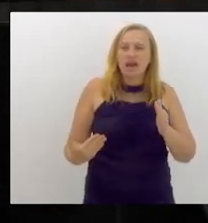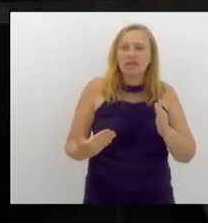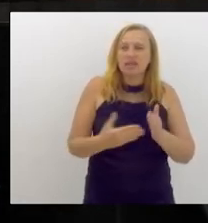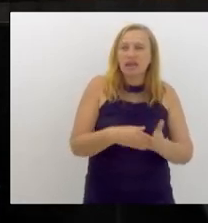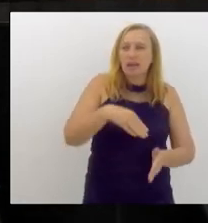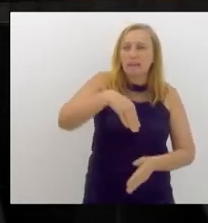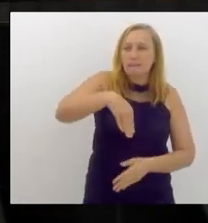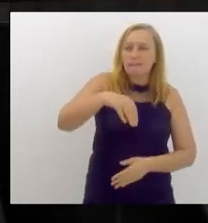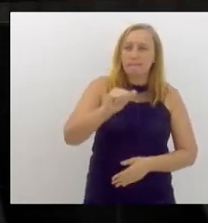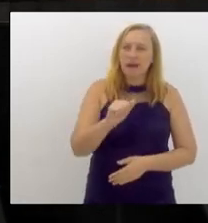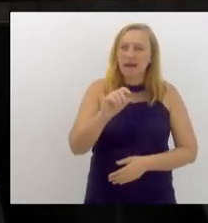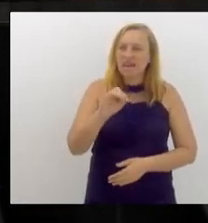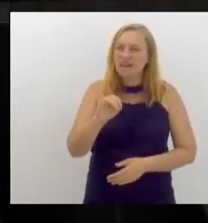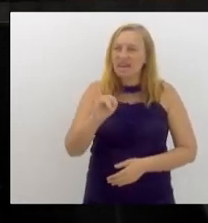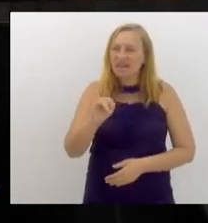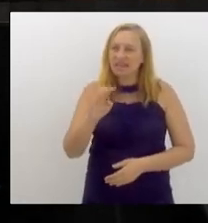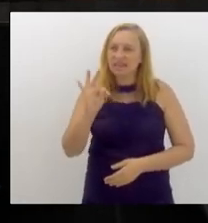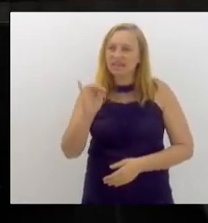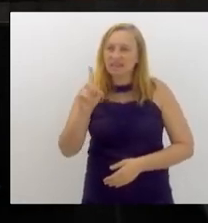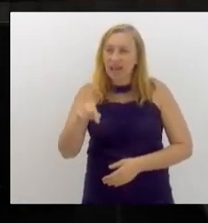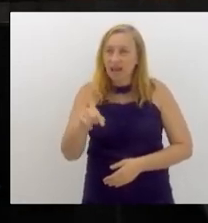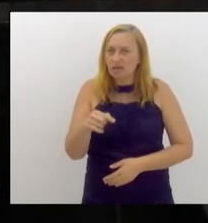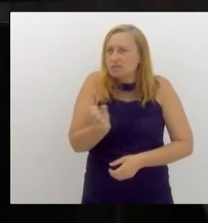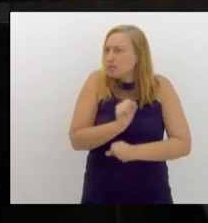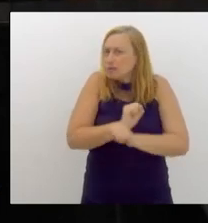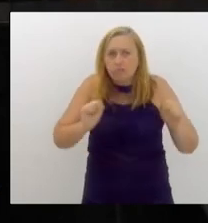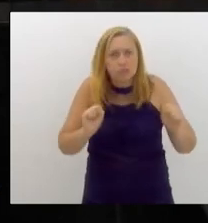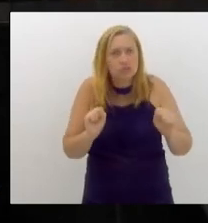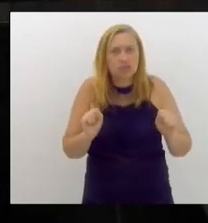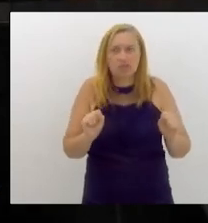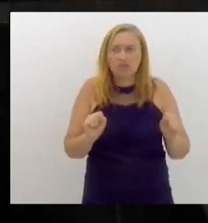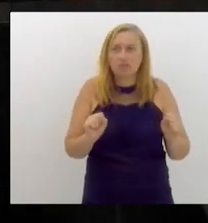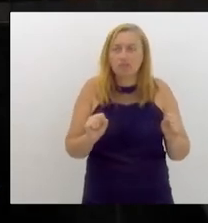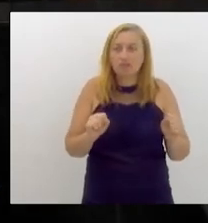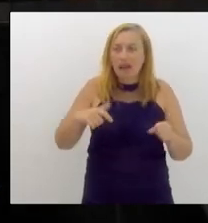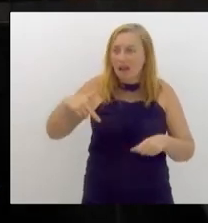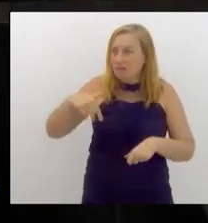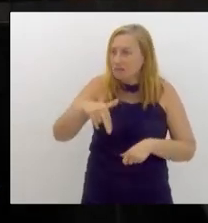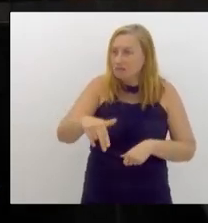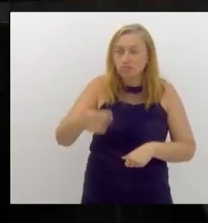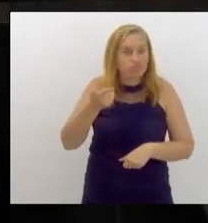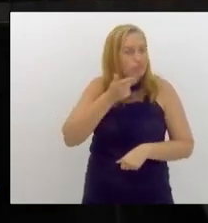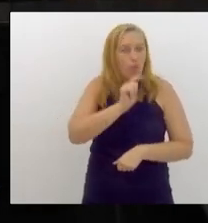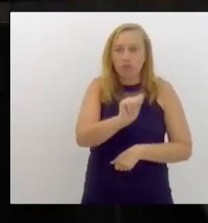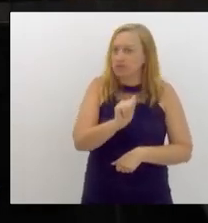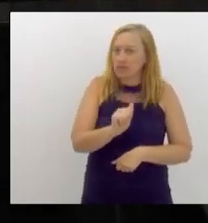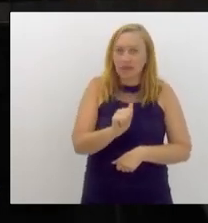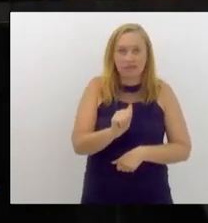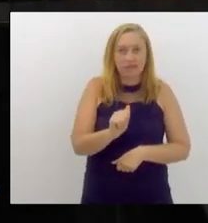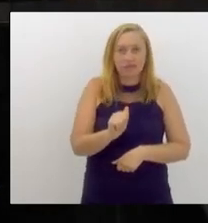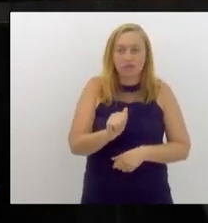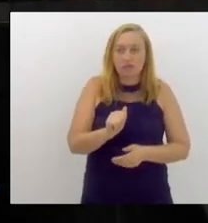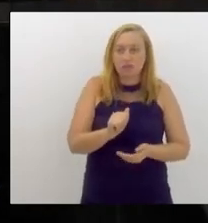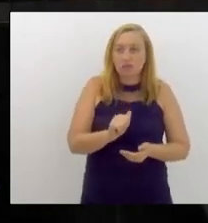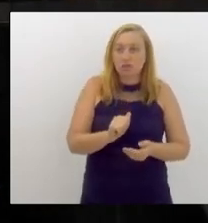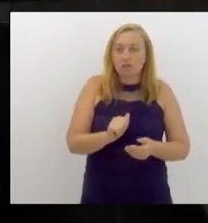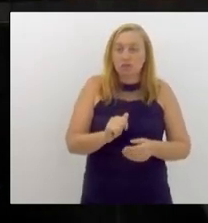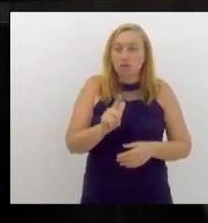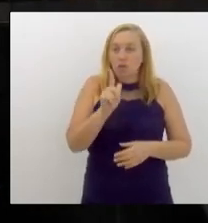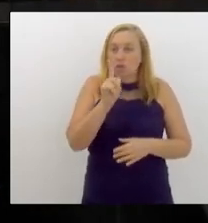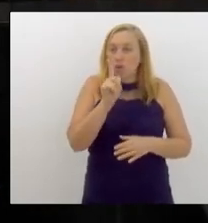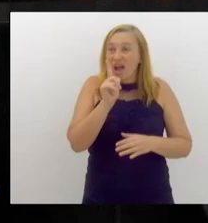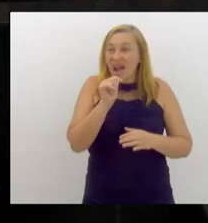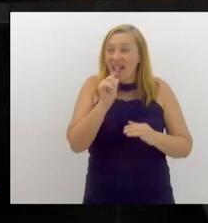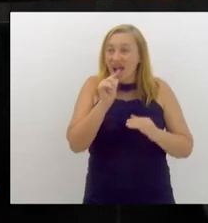Lucinha. Impossível. Nem a pé, pelo volume de água que